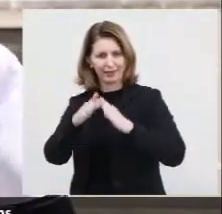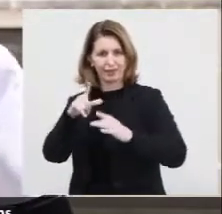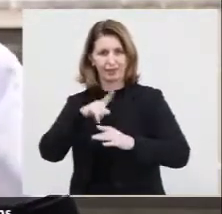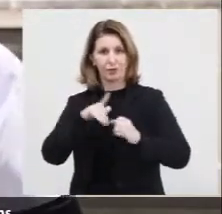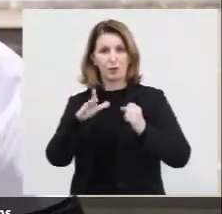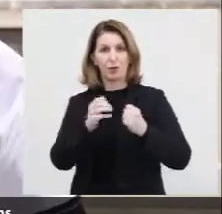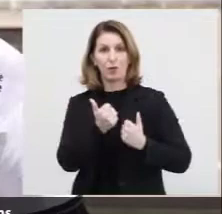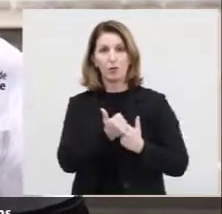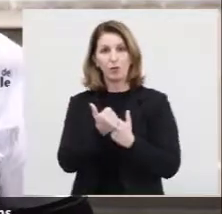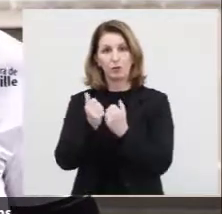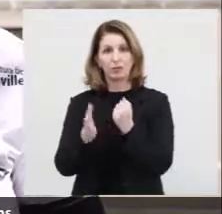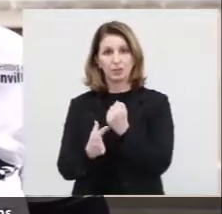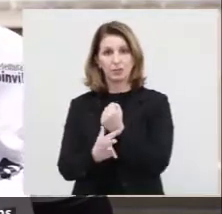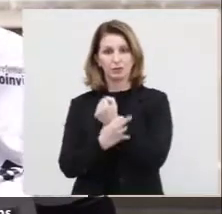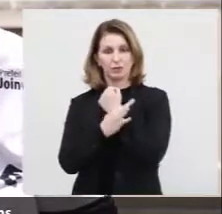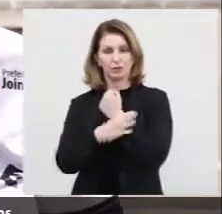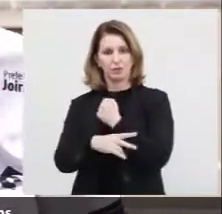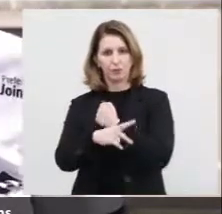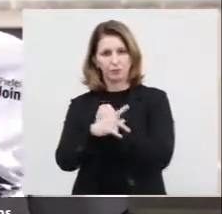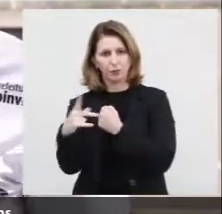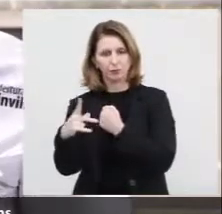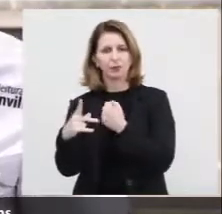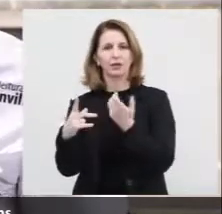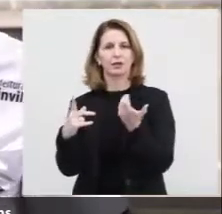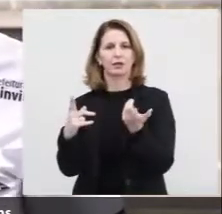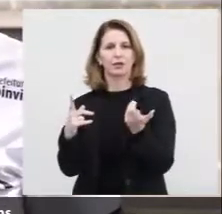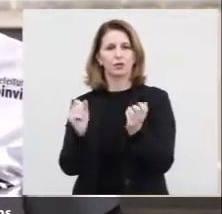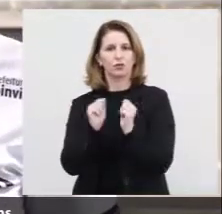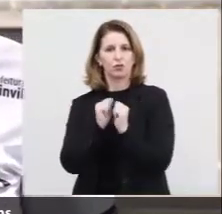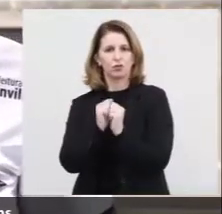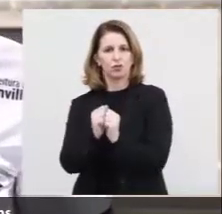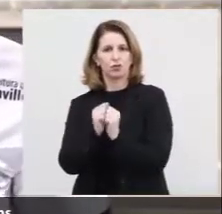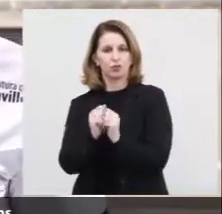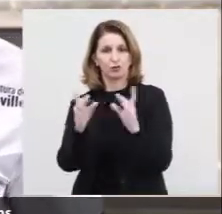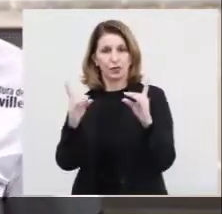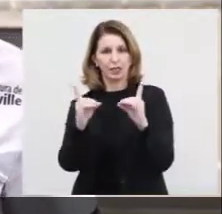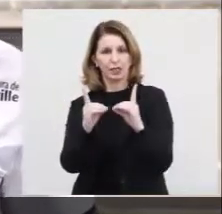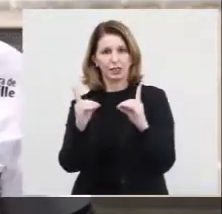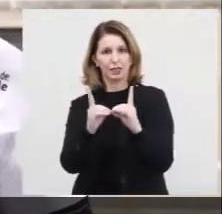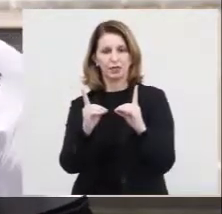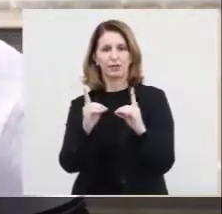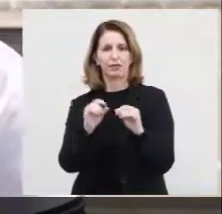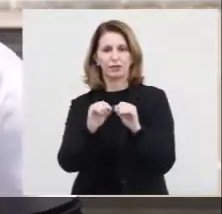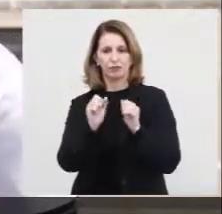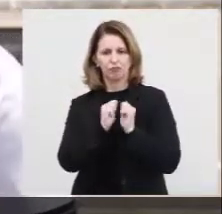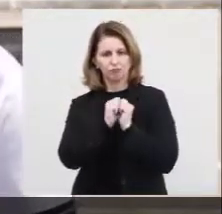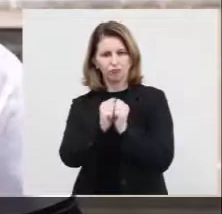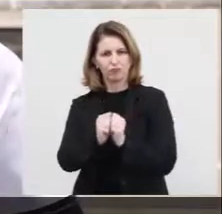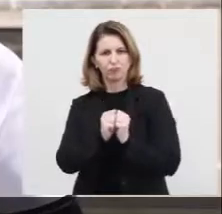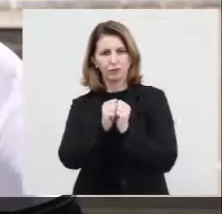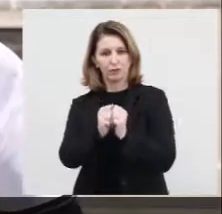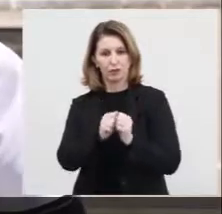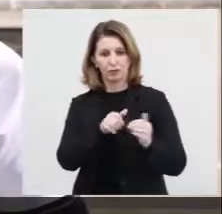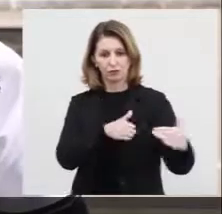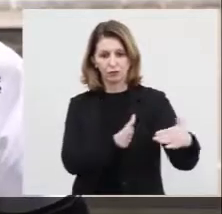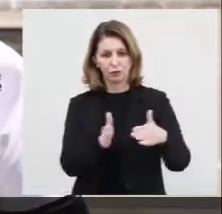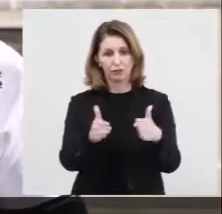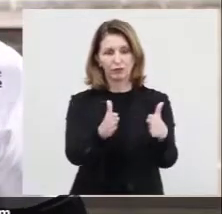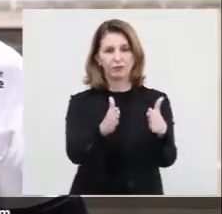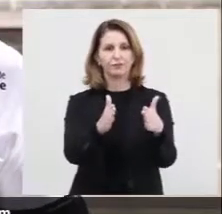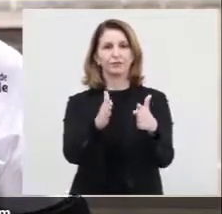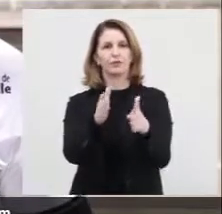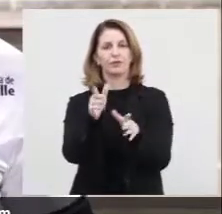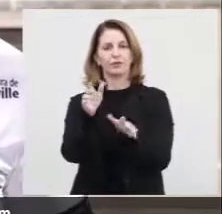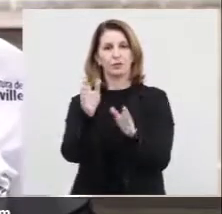Teremos o apoio da segurança pública com o pessoal do DETRANS, fazendo todo o acompanhamento nos trajetos.